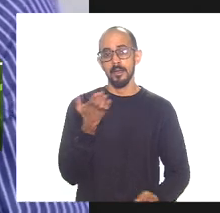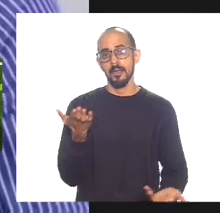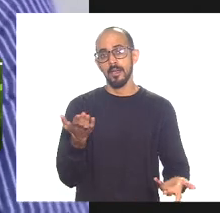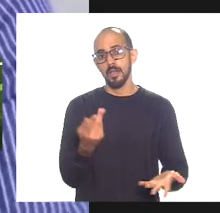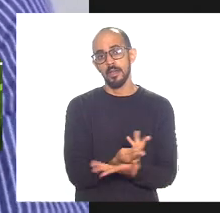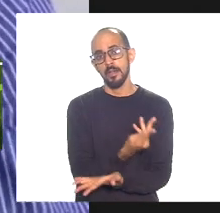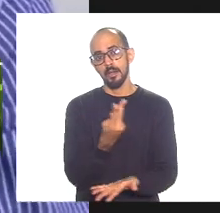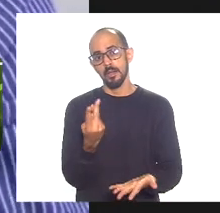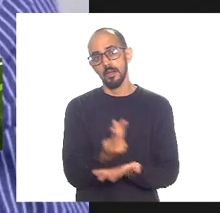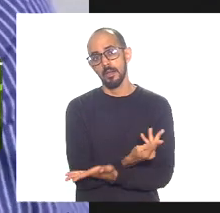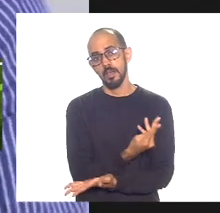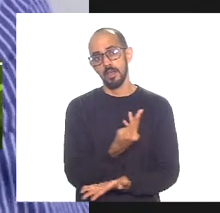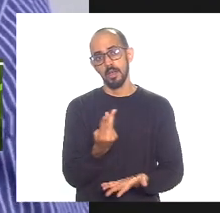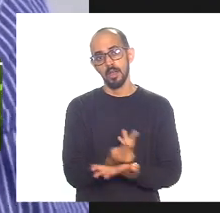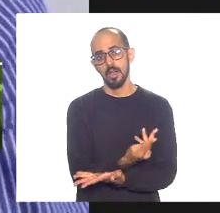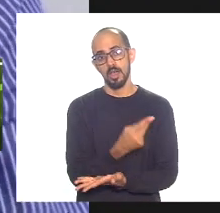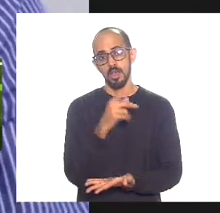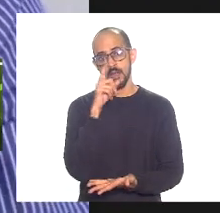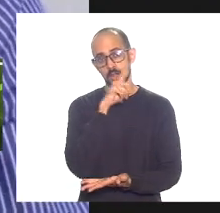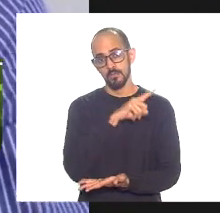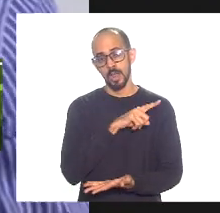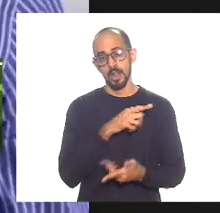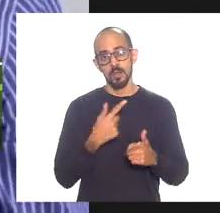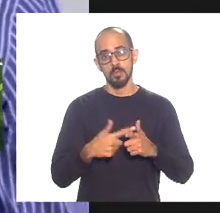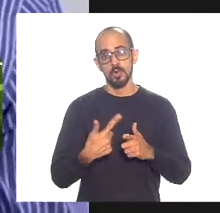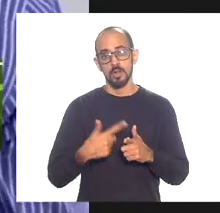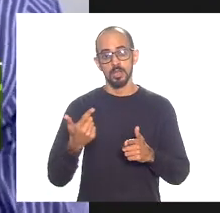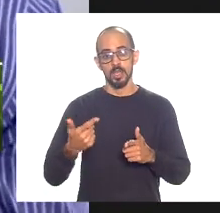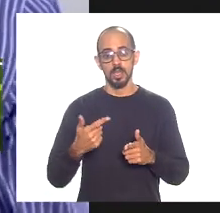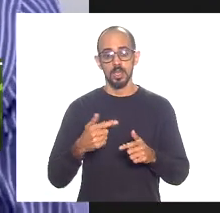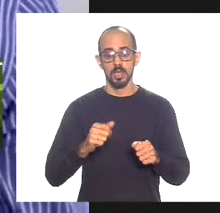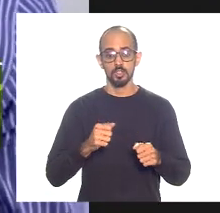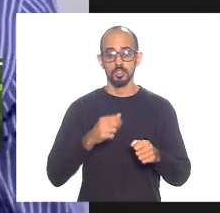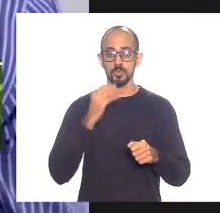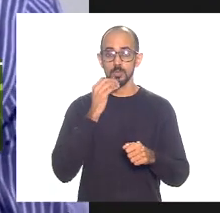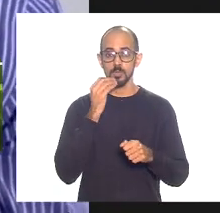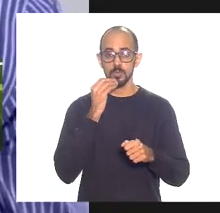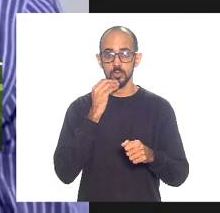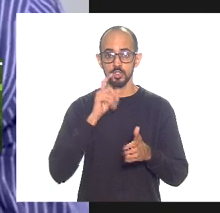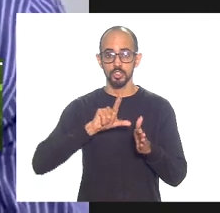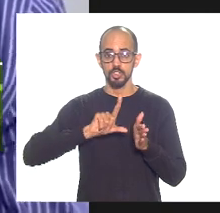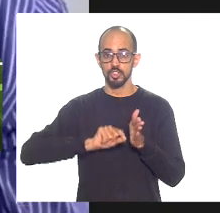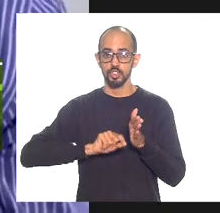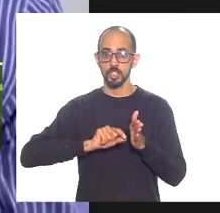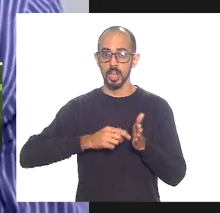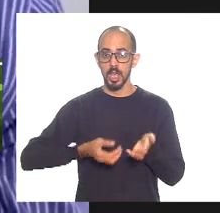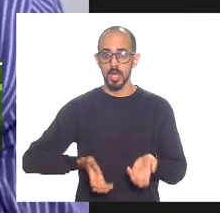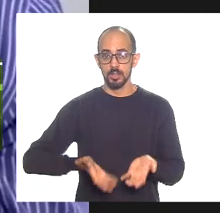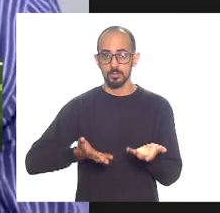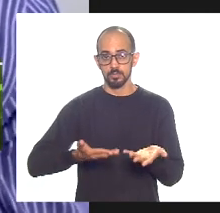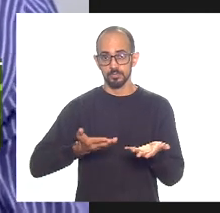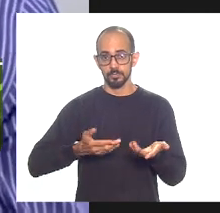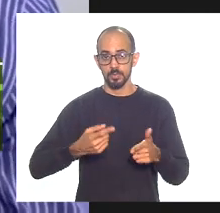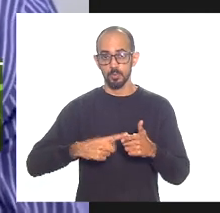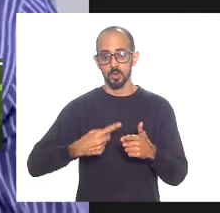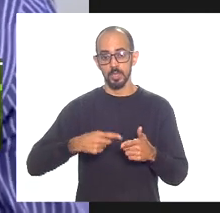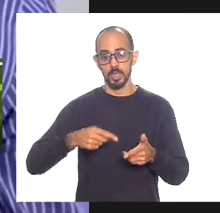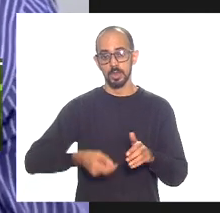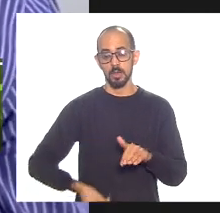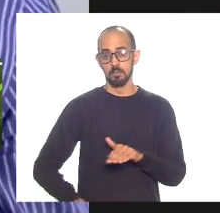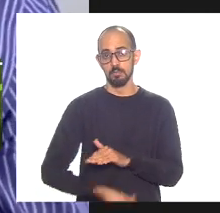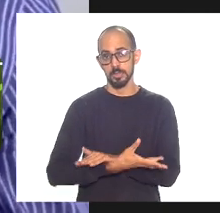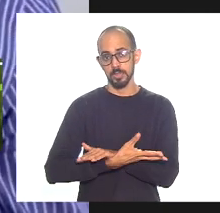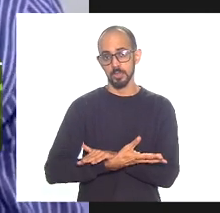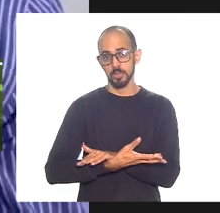poderíamos votar a redução do ICMS que iríamos dessa forma combater o contrabando do combustível que vem aqui para